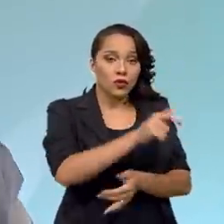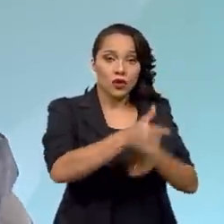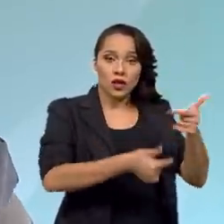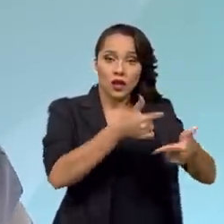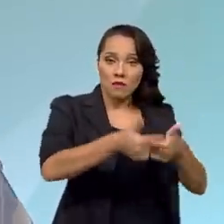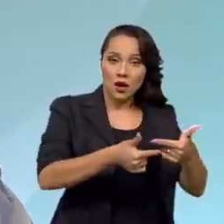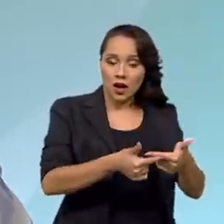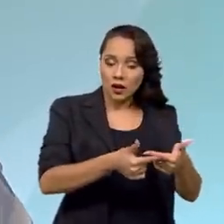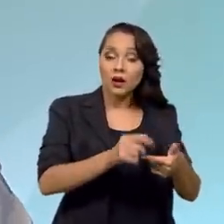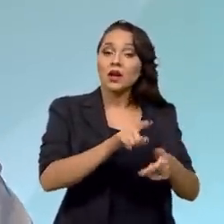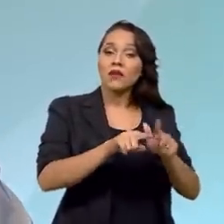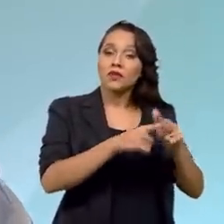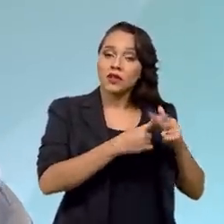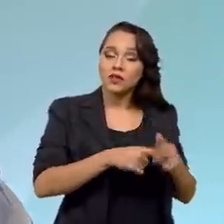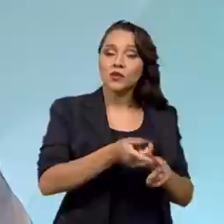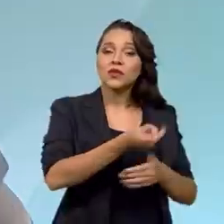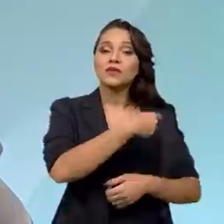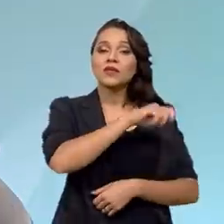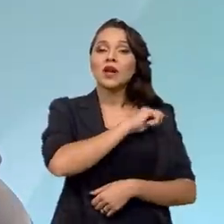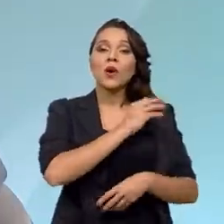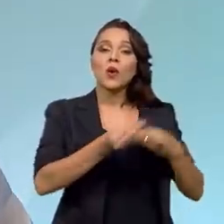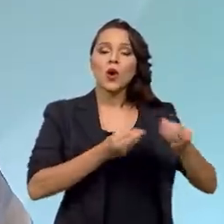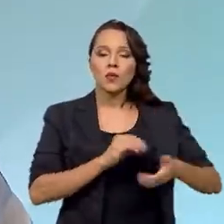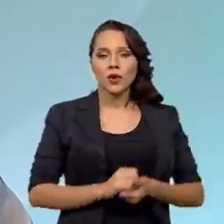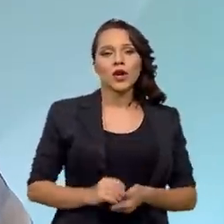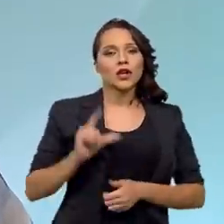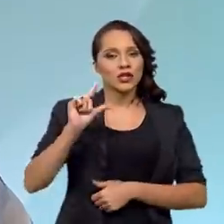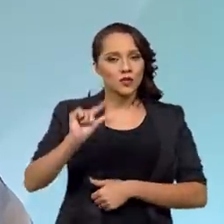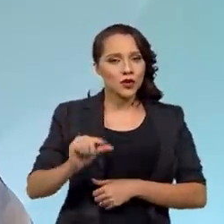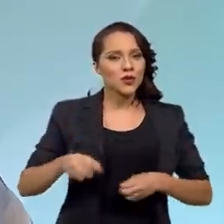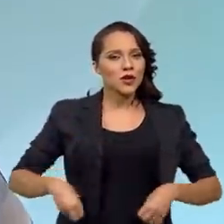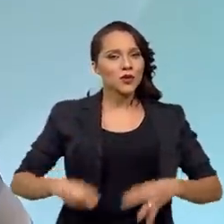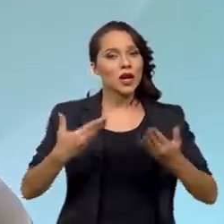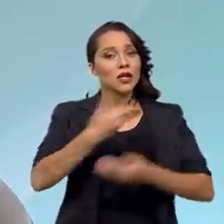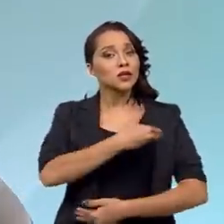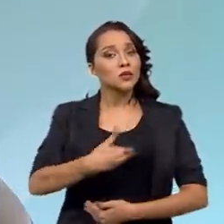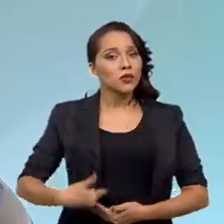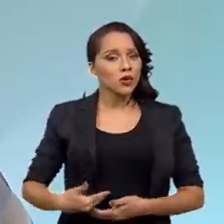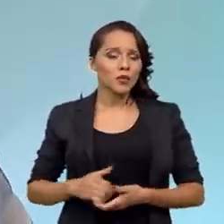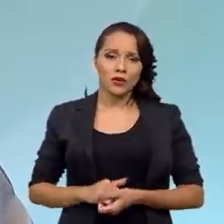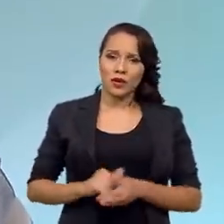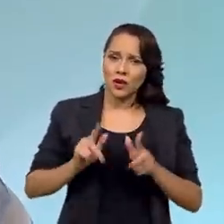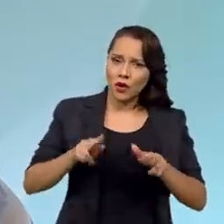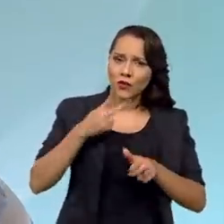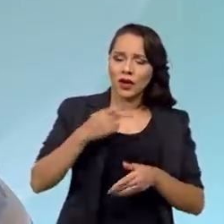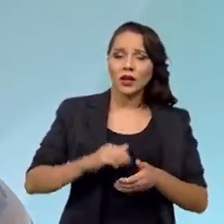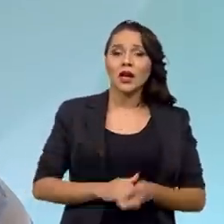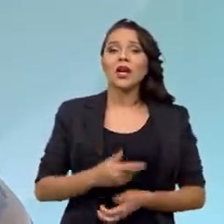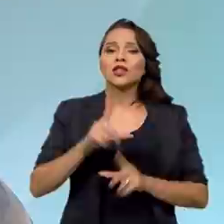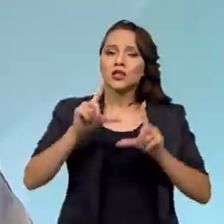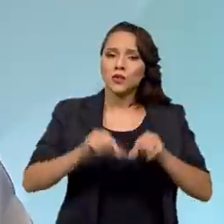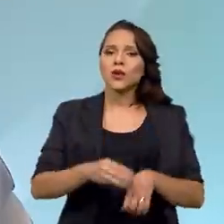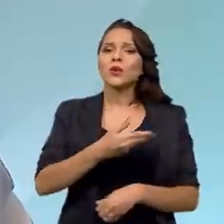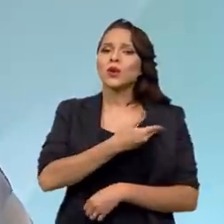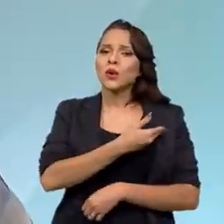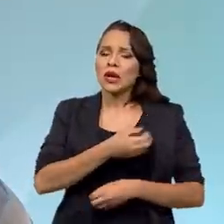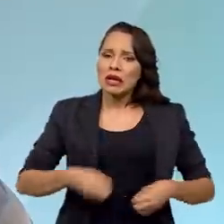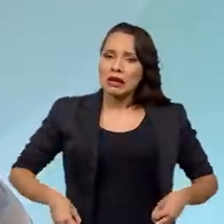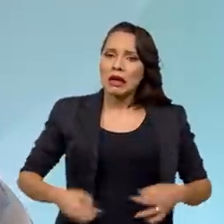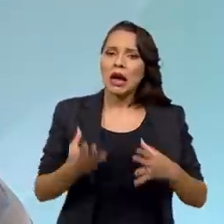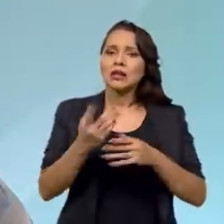e fazendo o ajuste fiscal como? Reduzindo o gasto público. Como eu disse, reduzimos gasto com pessoal,